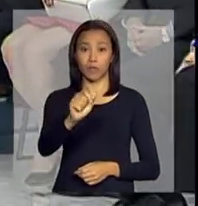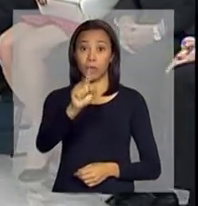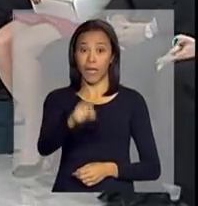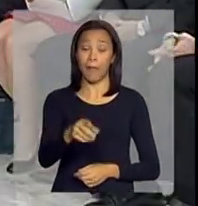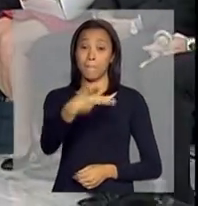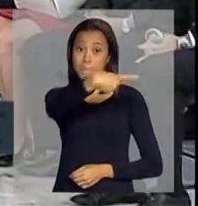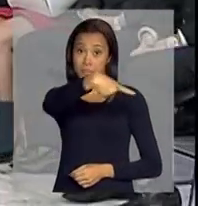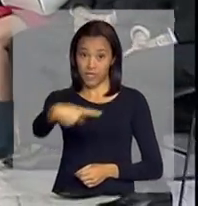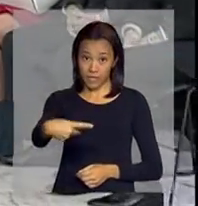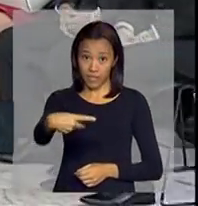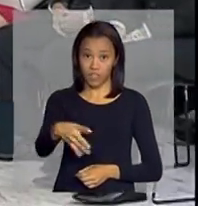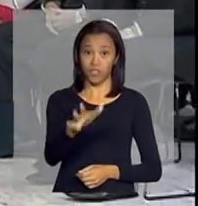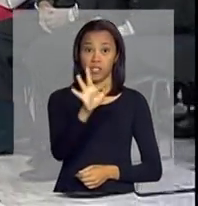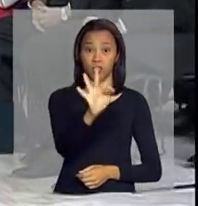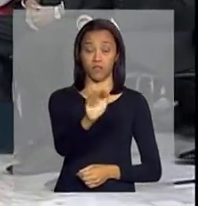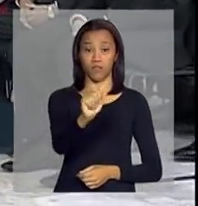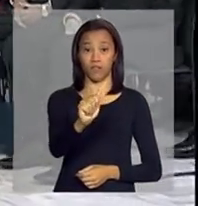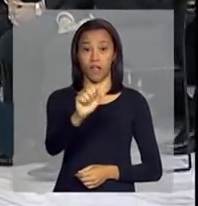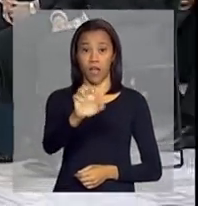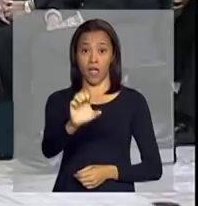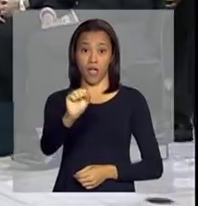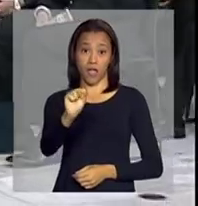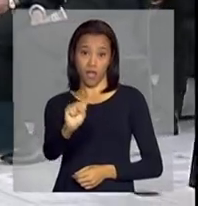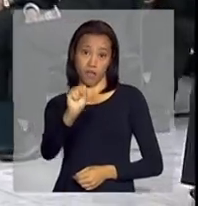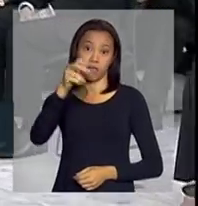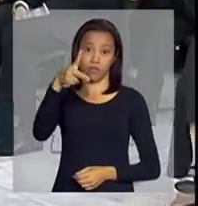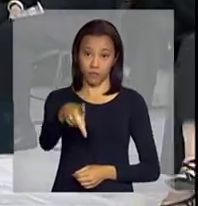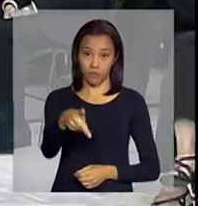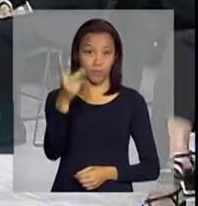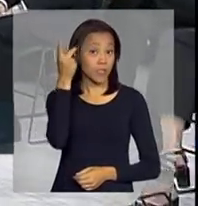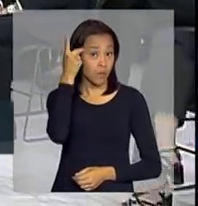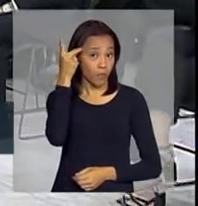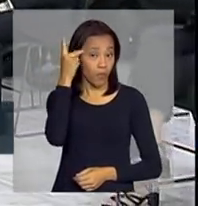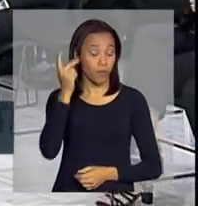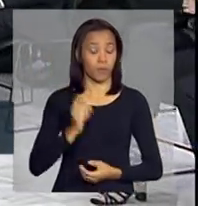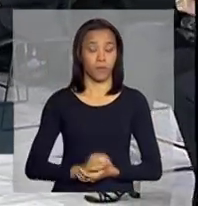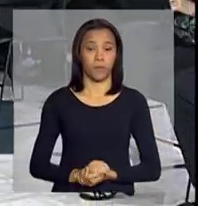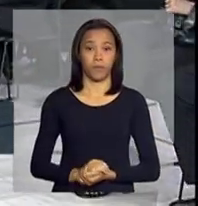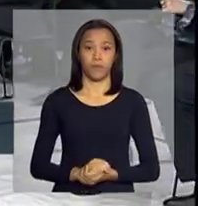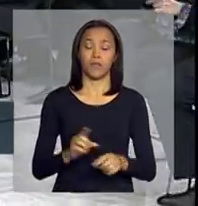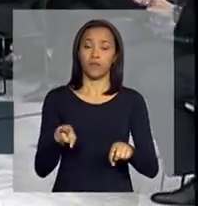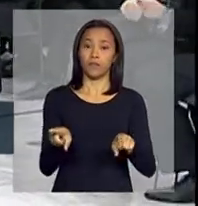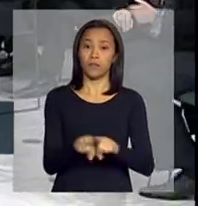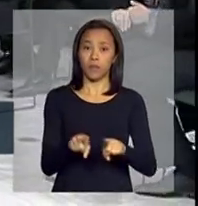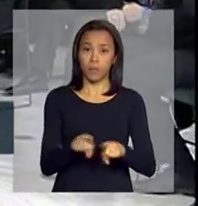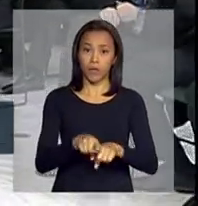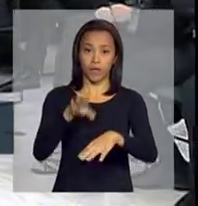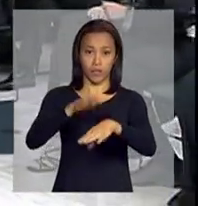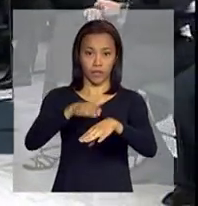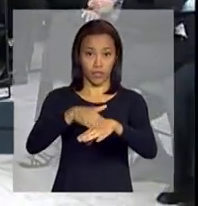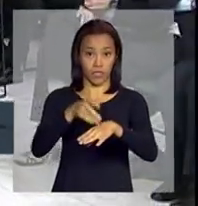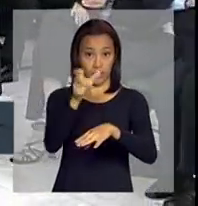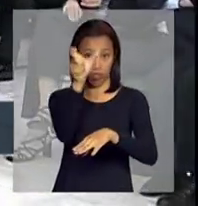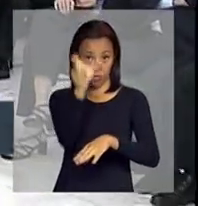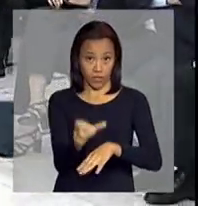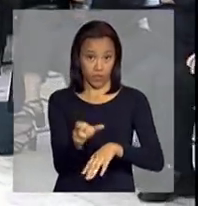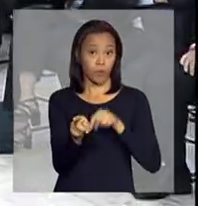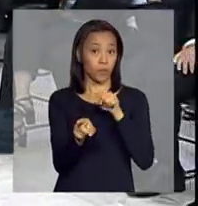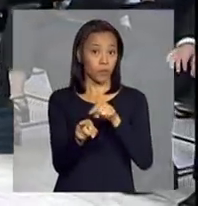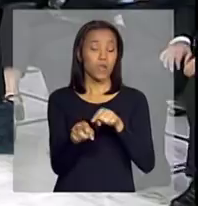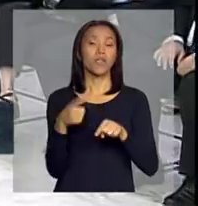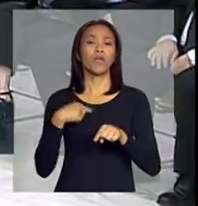Federação das Associações Comerciais do Estado de São Paulo e na pessoa dos quais eu